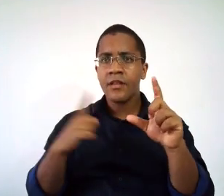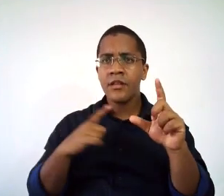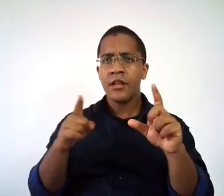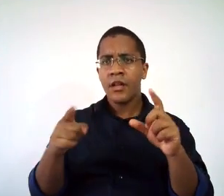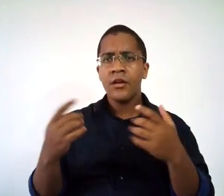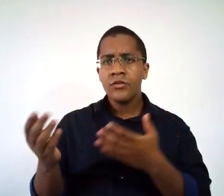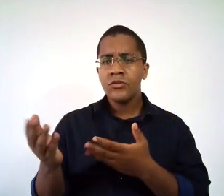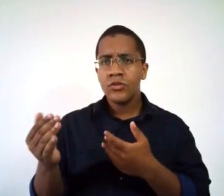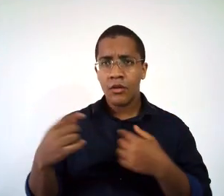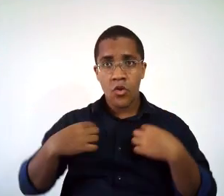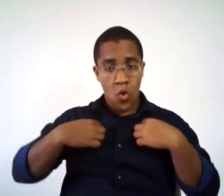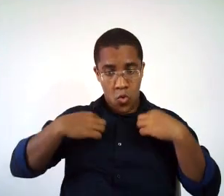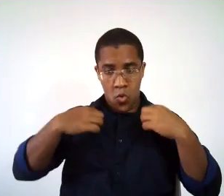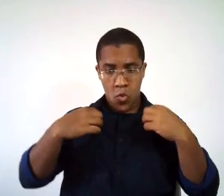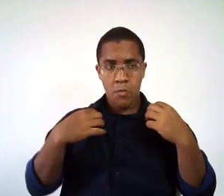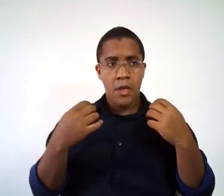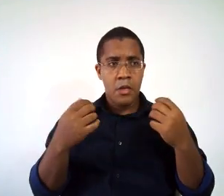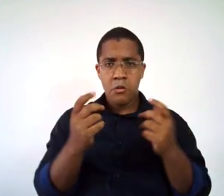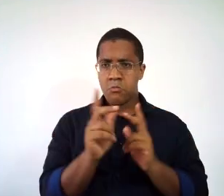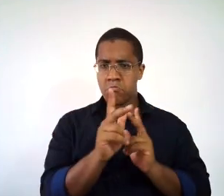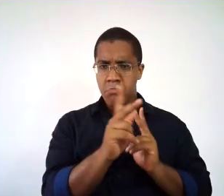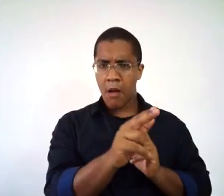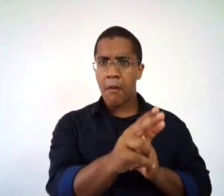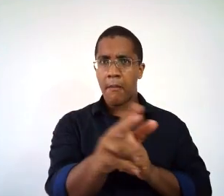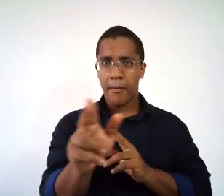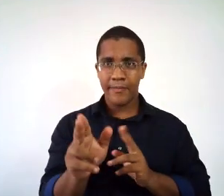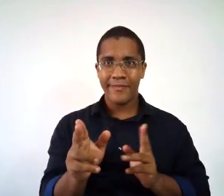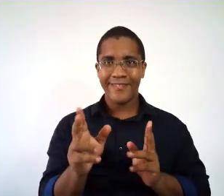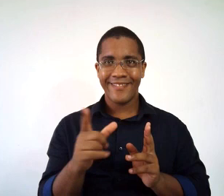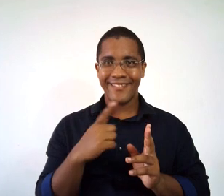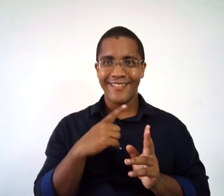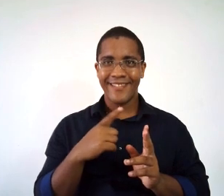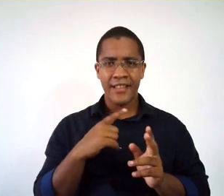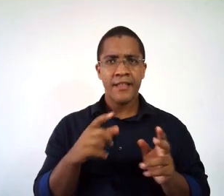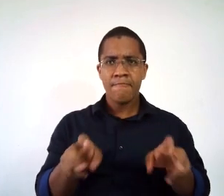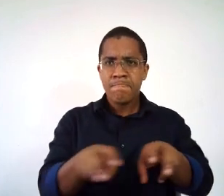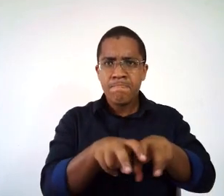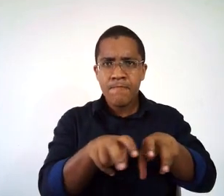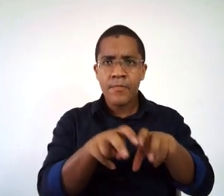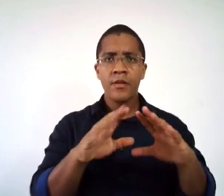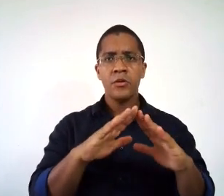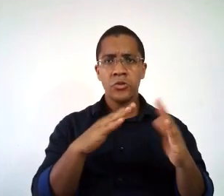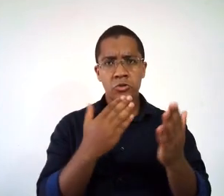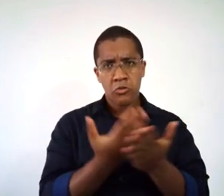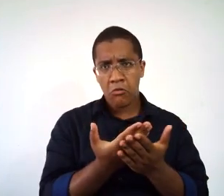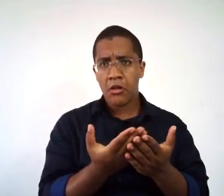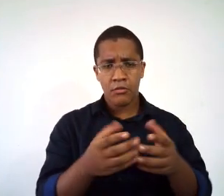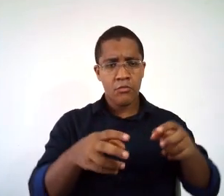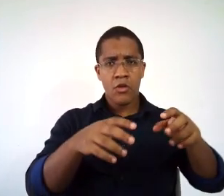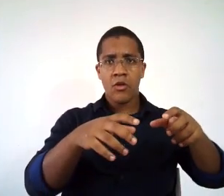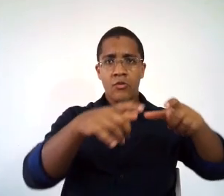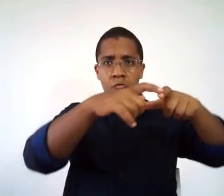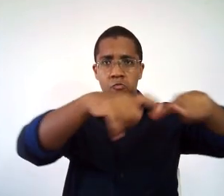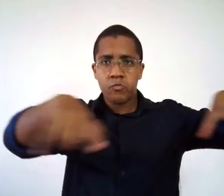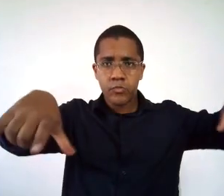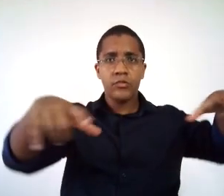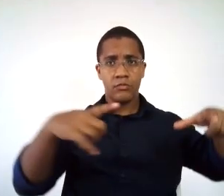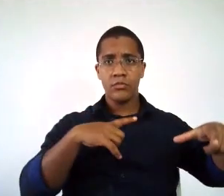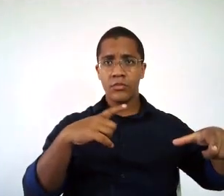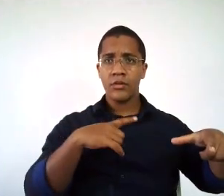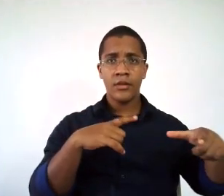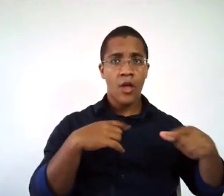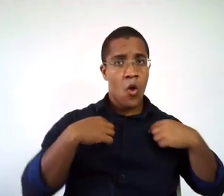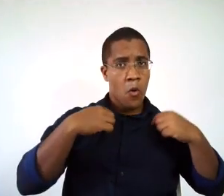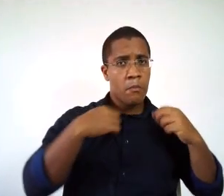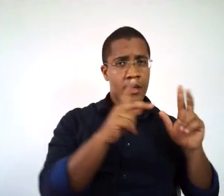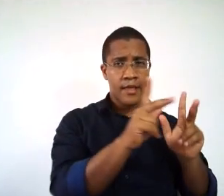adolescentes, jovens, com a padronização, né? Com o uniforme praticando futsal dentro de